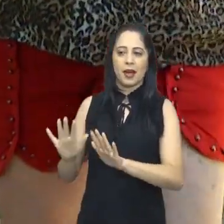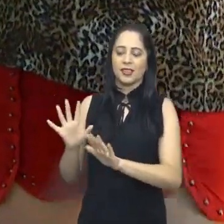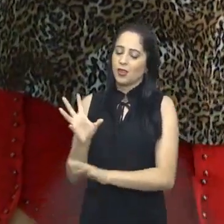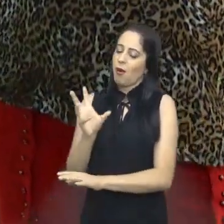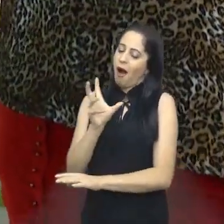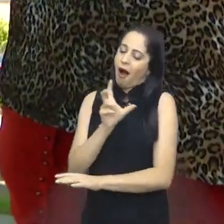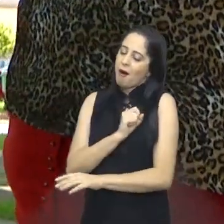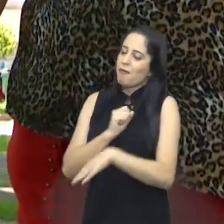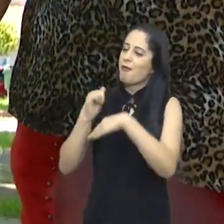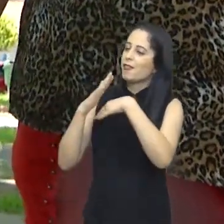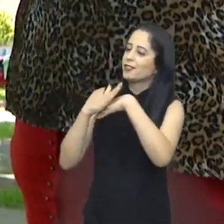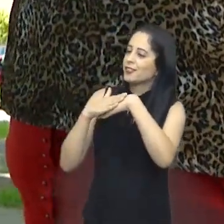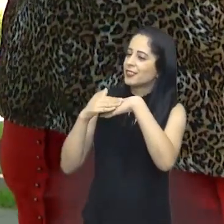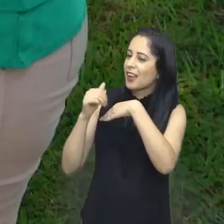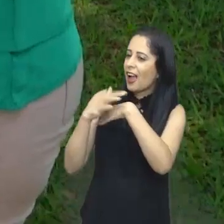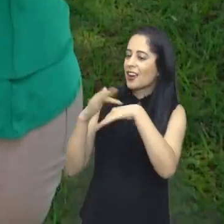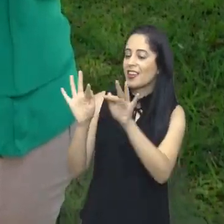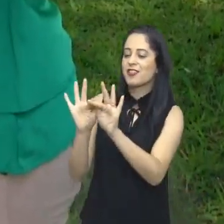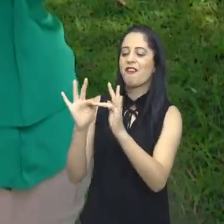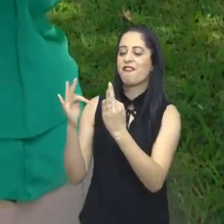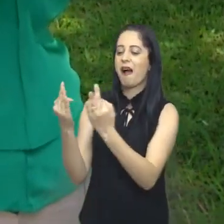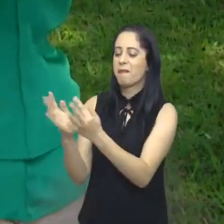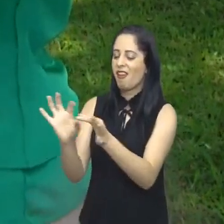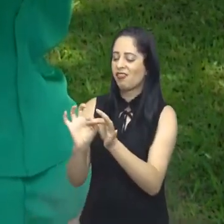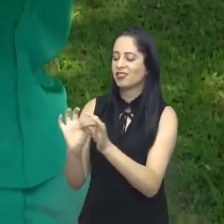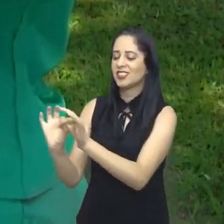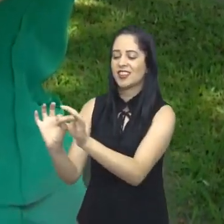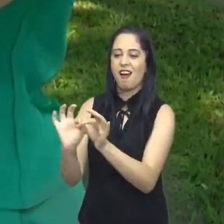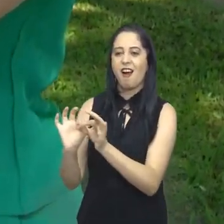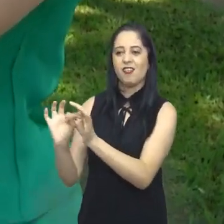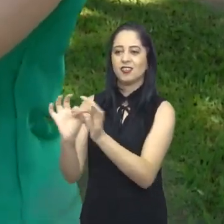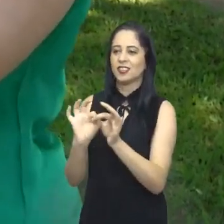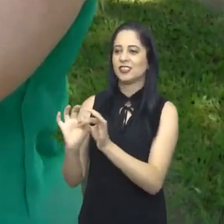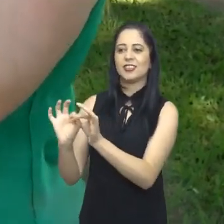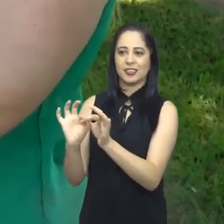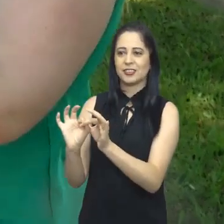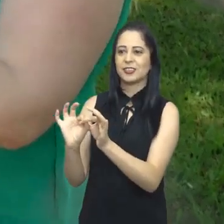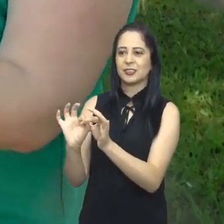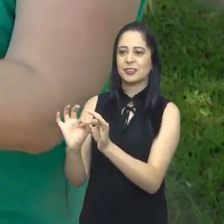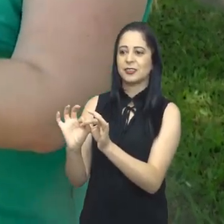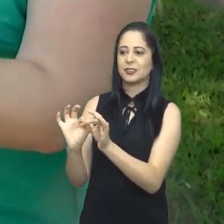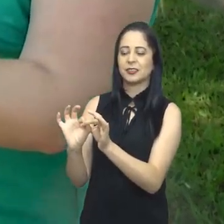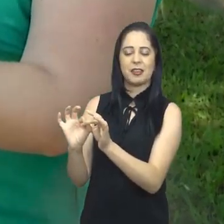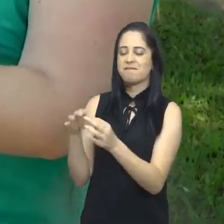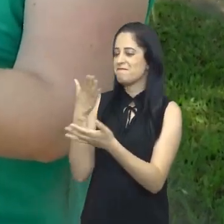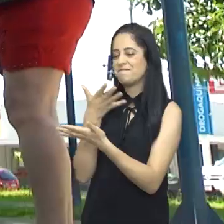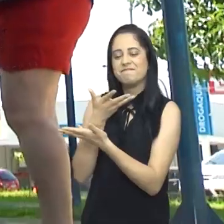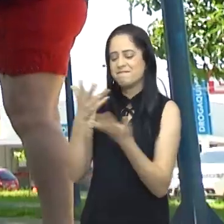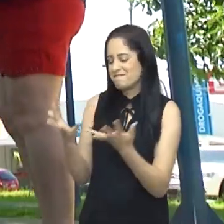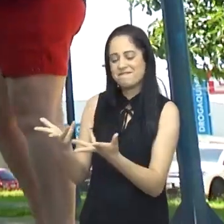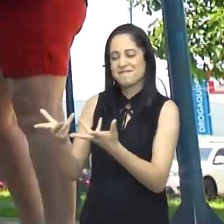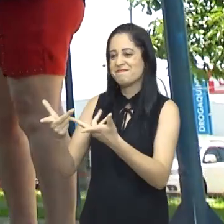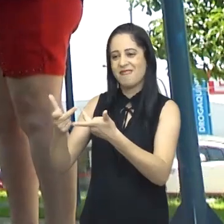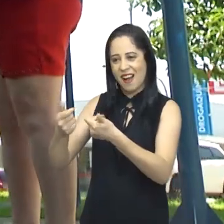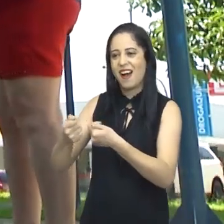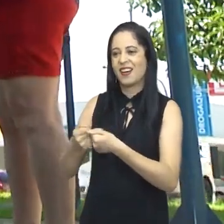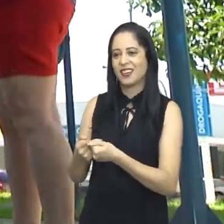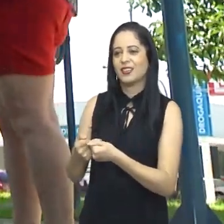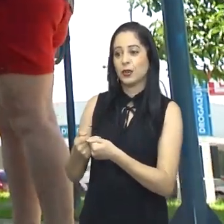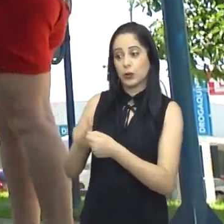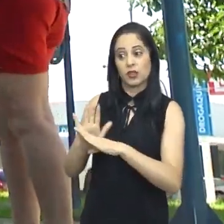o amor, o carinho, né? Que a família tem entre si e esse contato com o paciente também. Isso não tem igual. Isso realmente